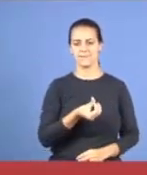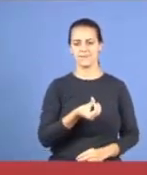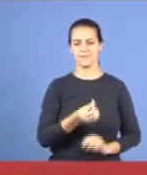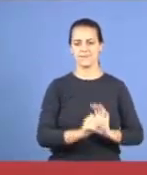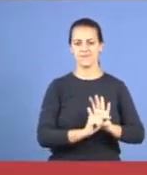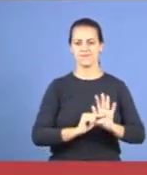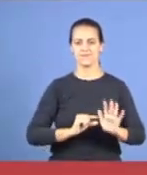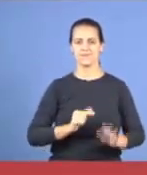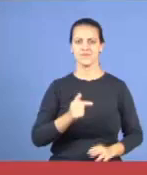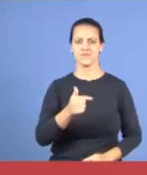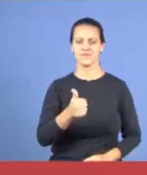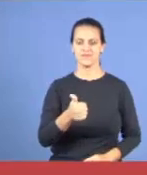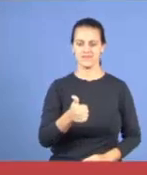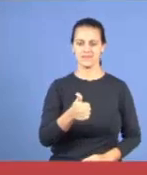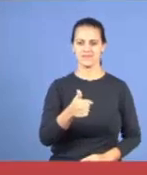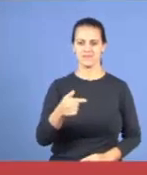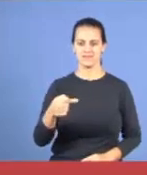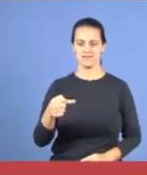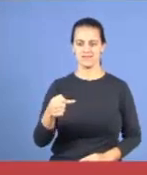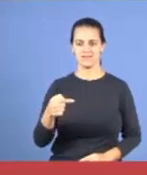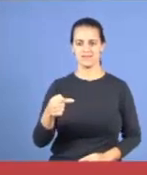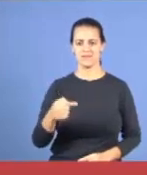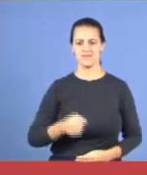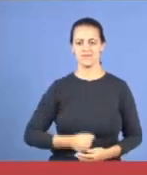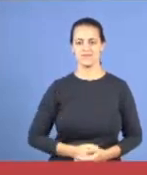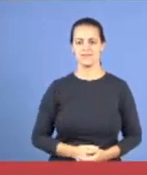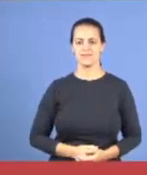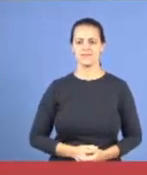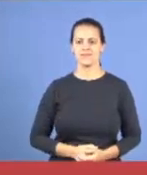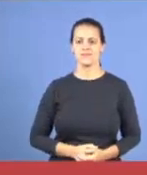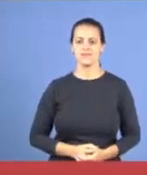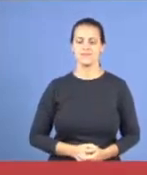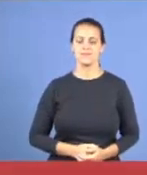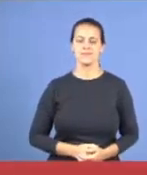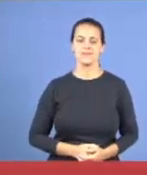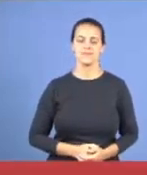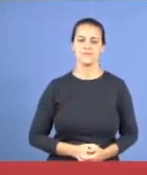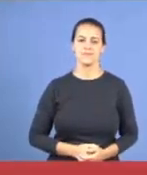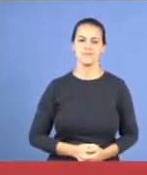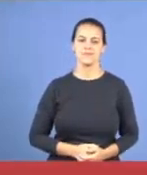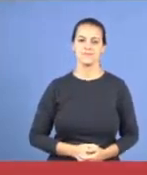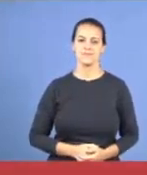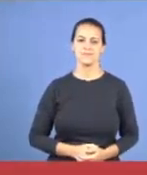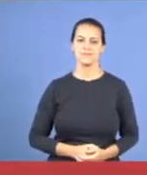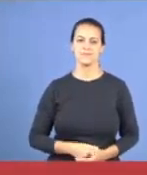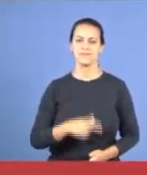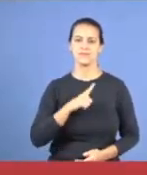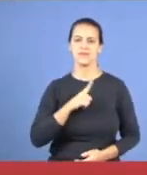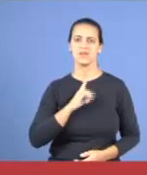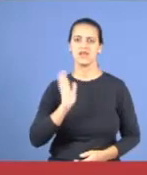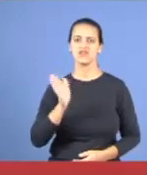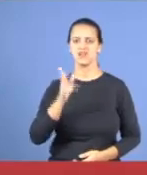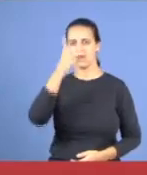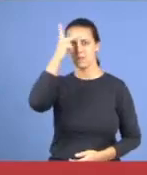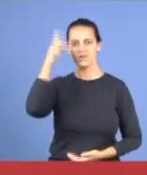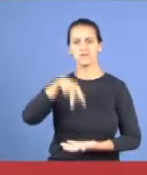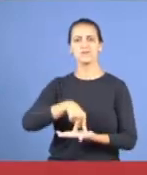agora, ver a resposta aqui, capítulo 6, verso 17, ah, tem o irmão ali, pastor,